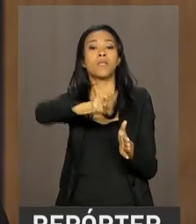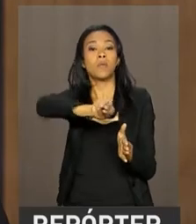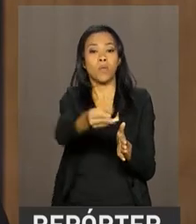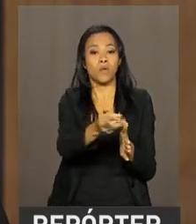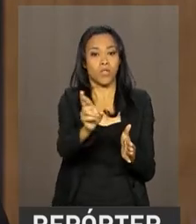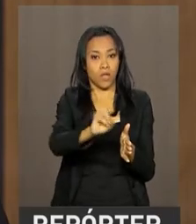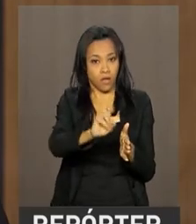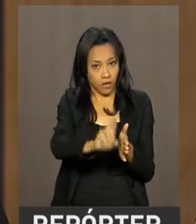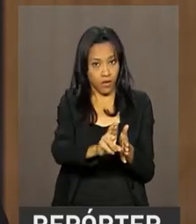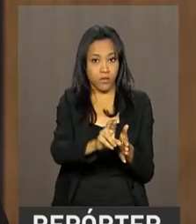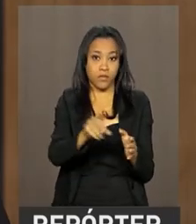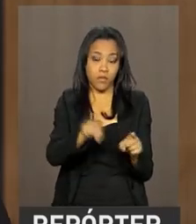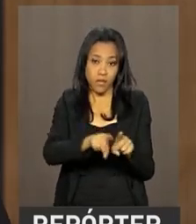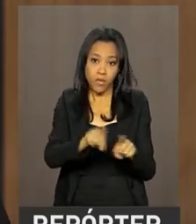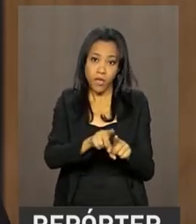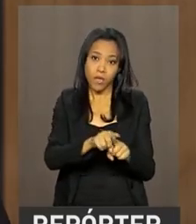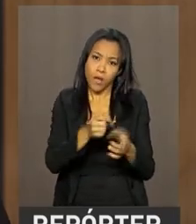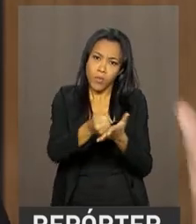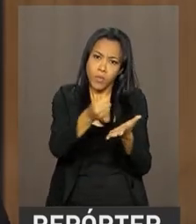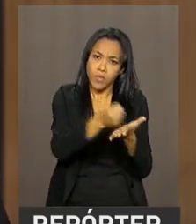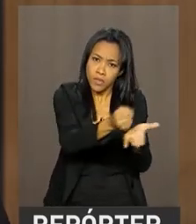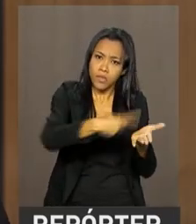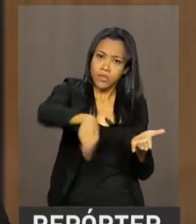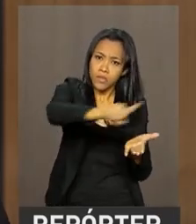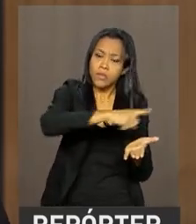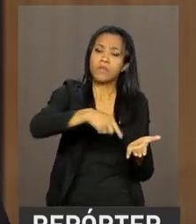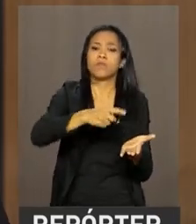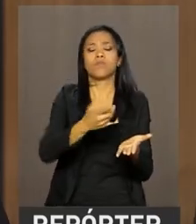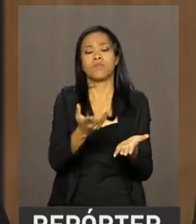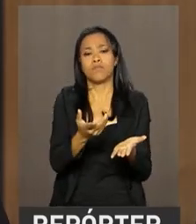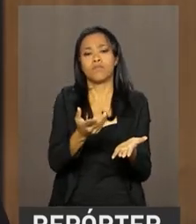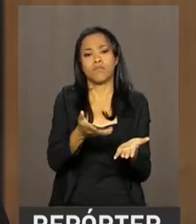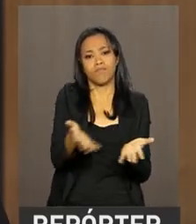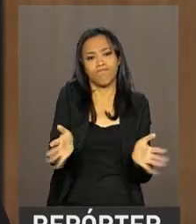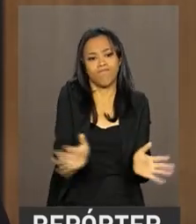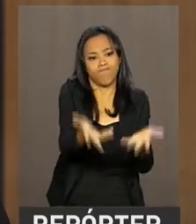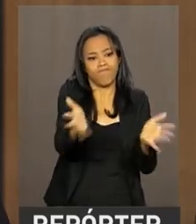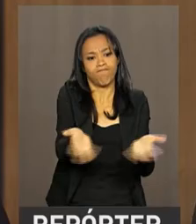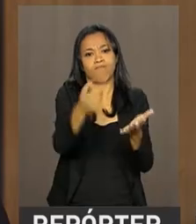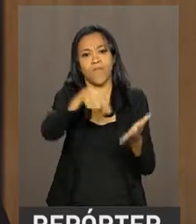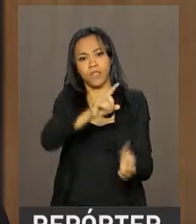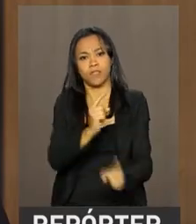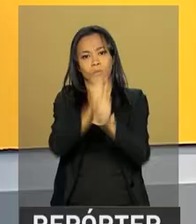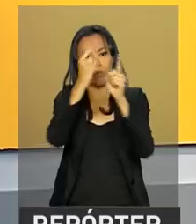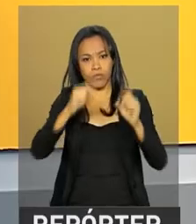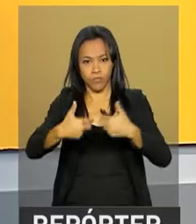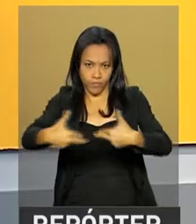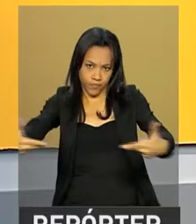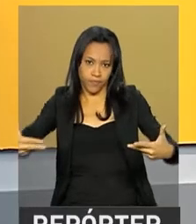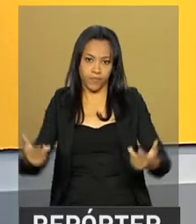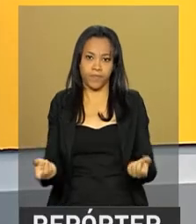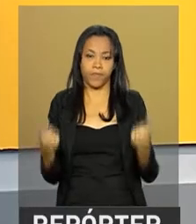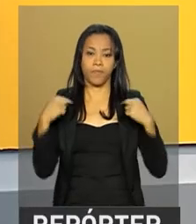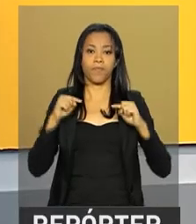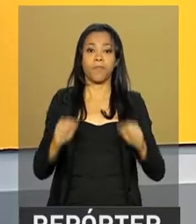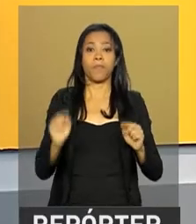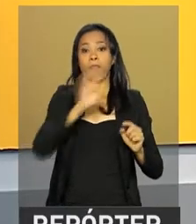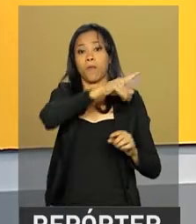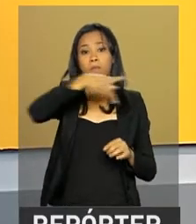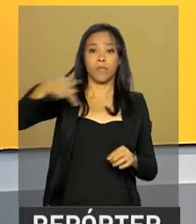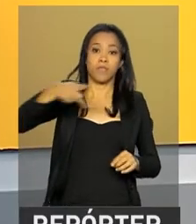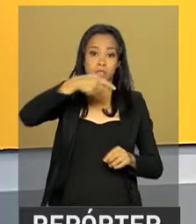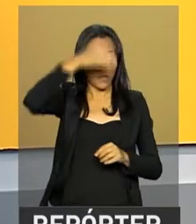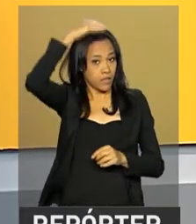desses eventos e do próprio conceito do calendário. O presidente Michel